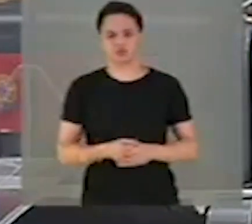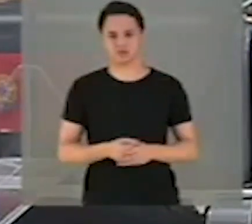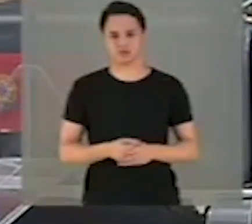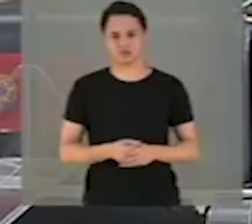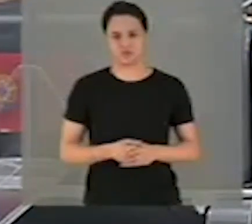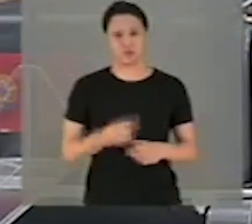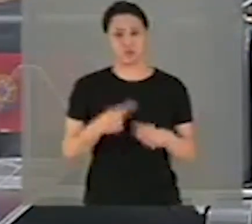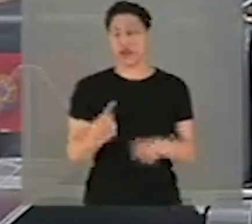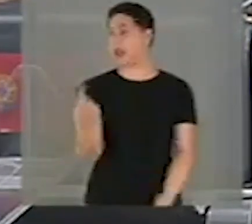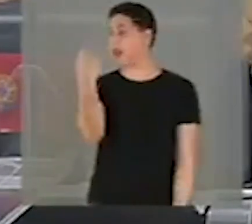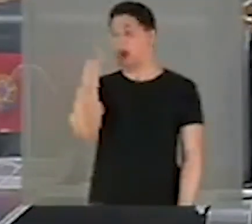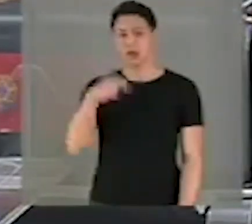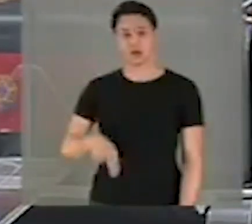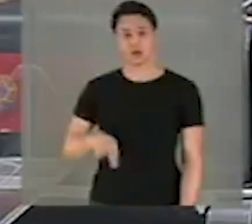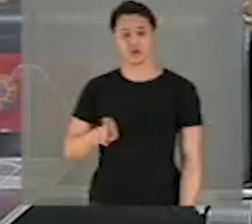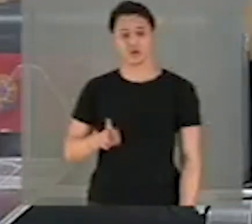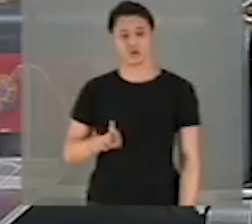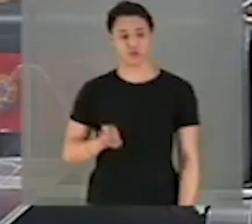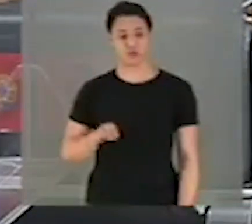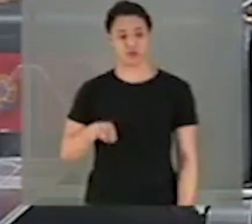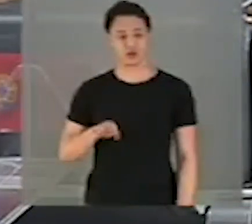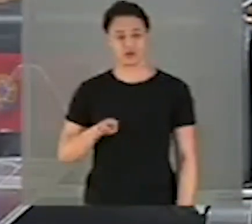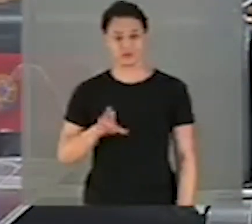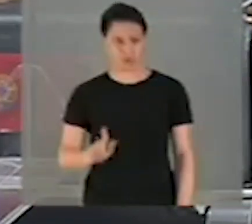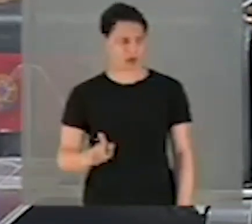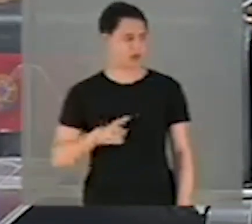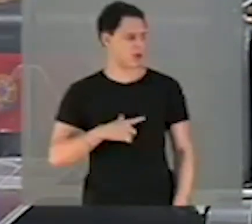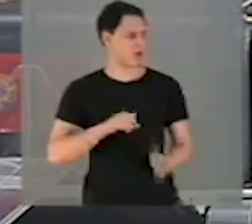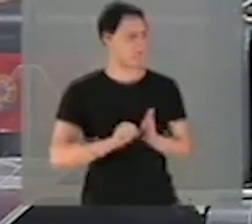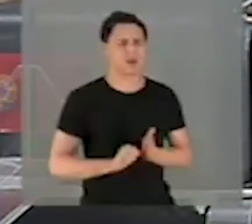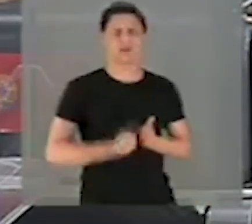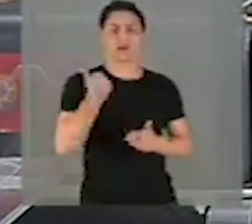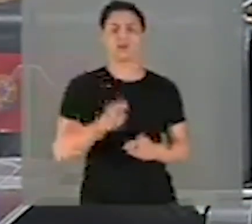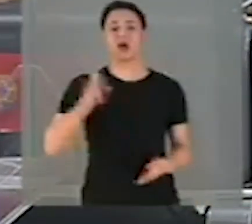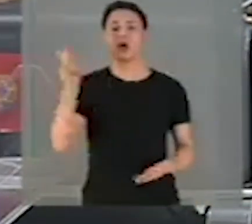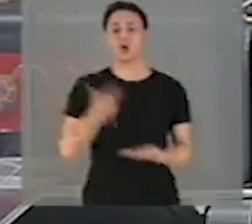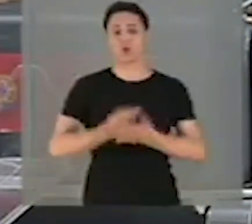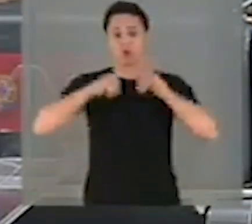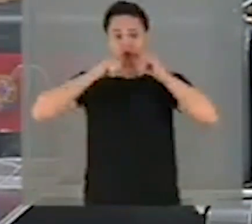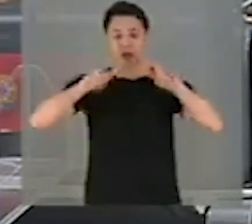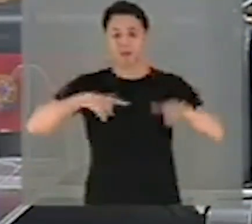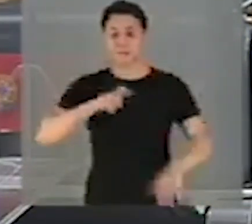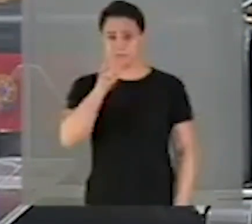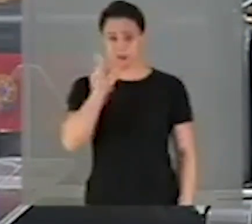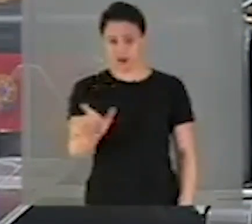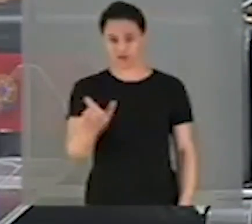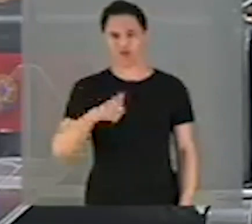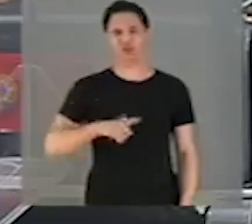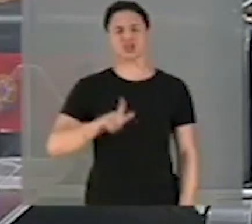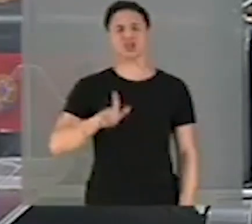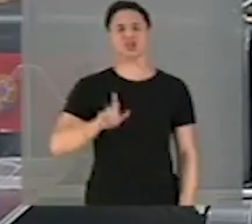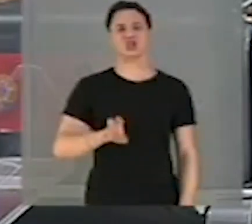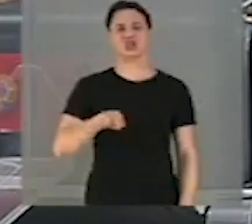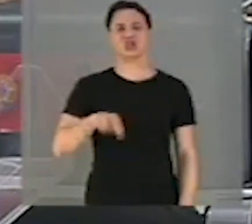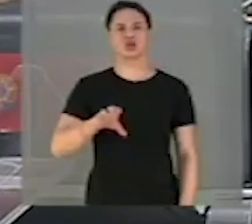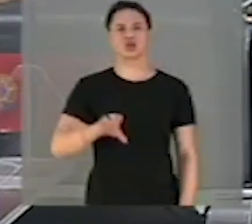Nuremberg que, pela primeira vez, foi citada a palavra genocídio.